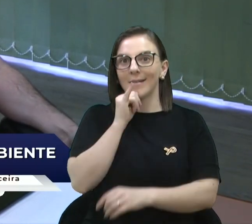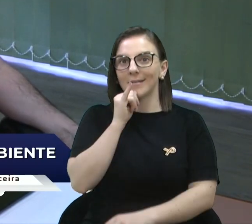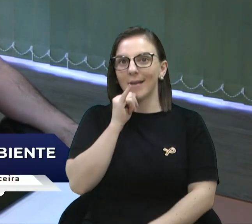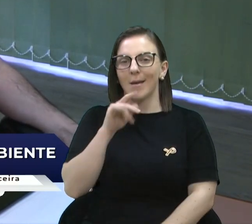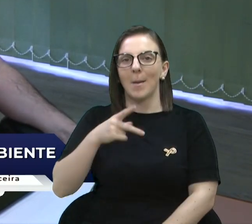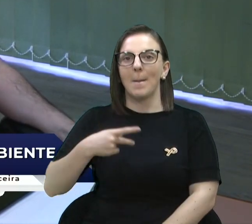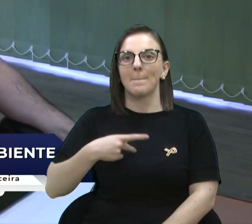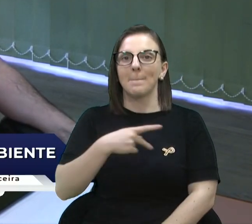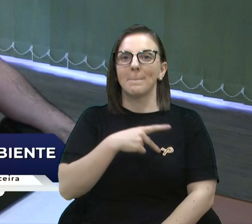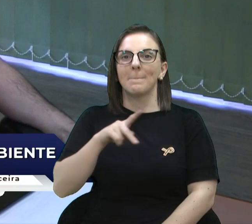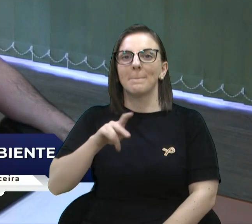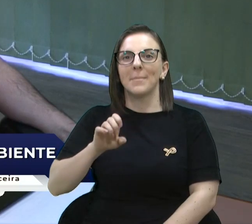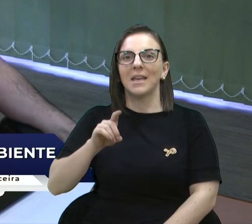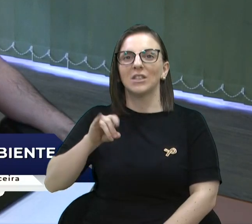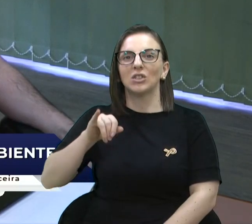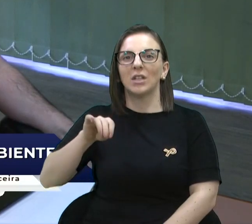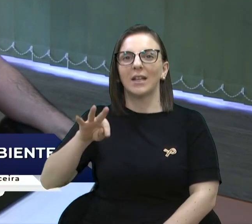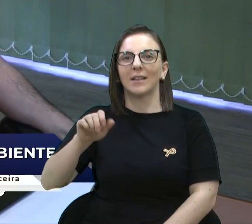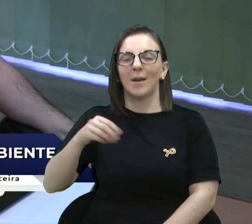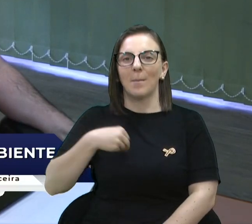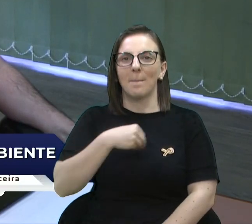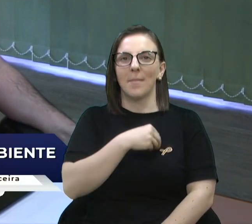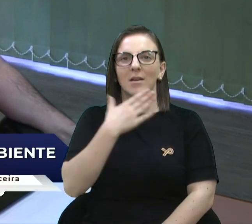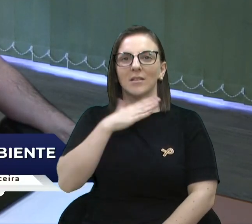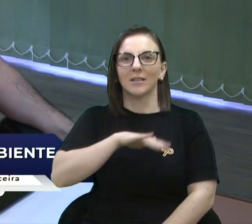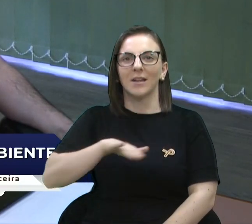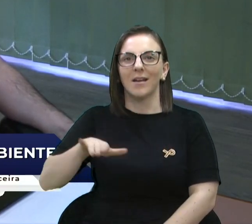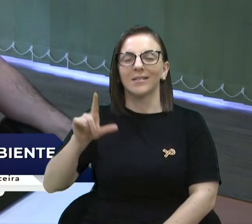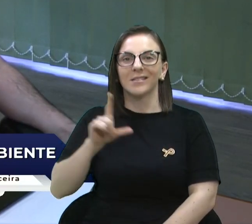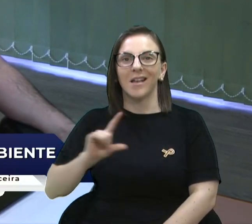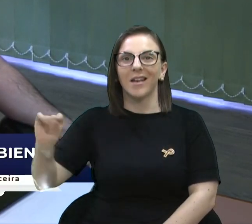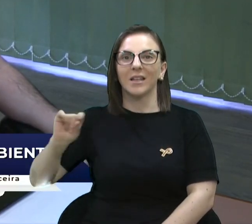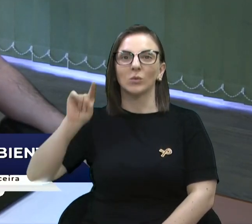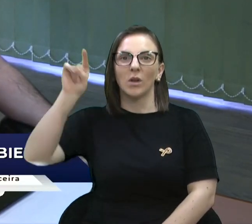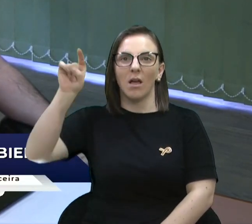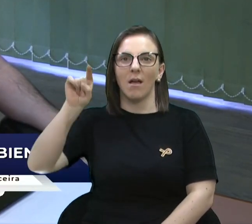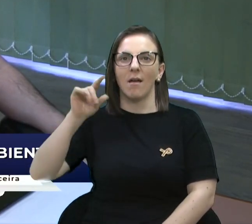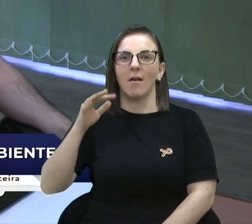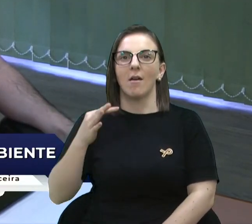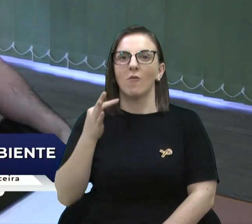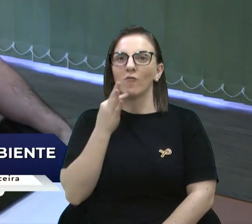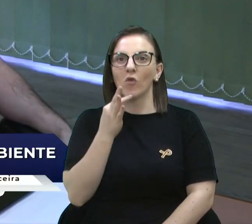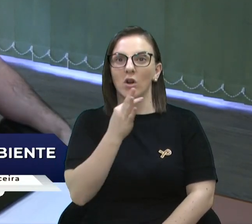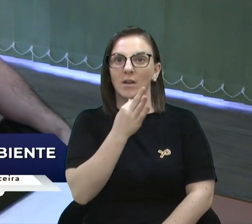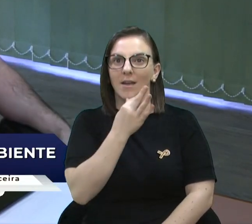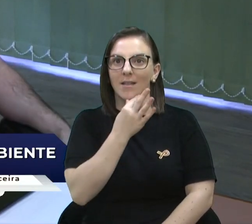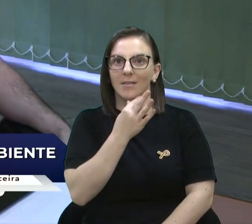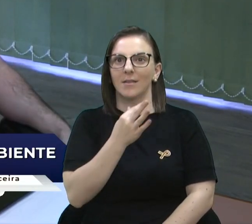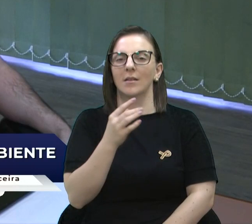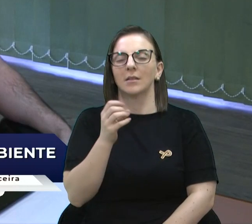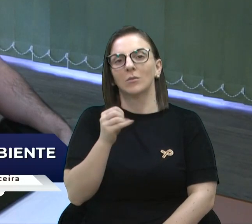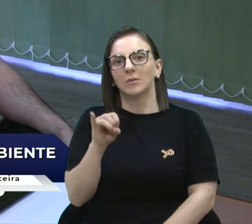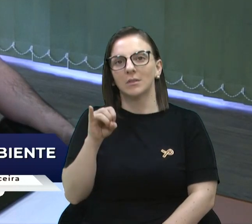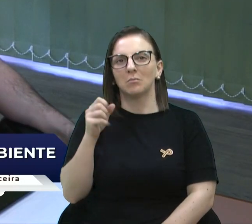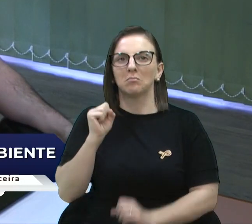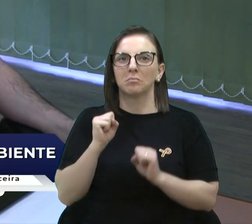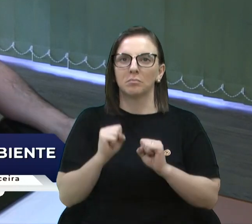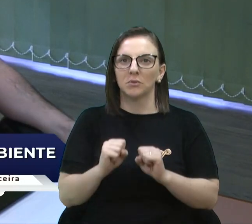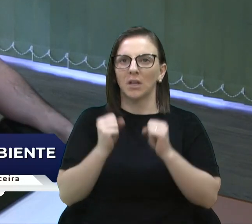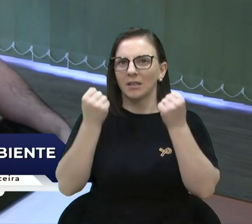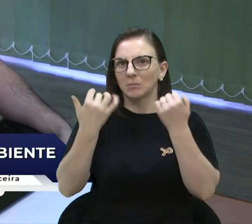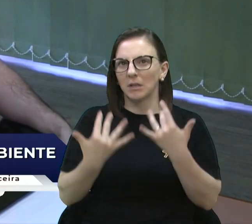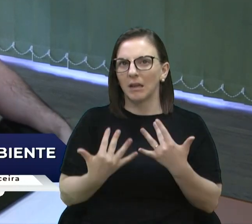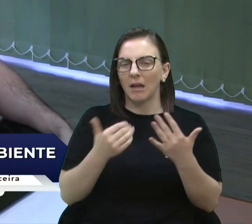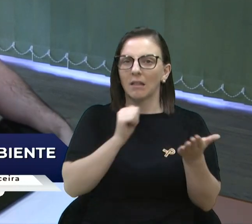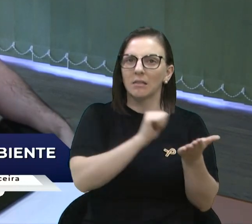procura os vereadores, a Comissão de Saúde. Então, se a senhora puder falar um pouquinho mais sobre a questão dos médicos, das demissões e